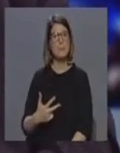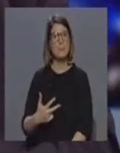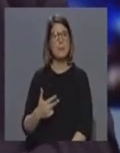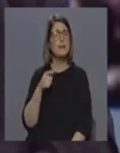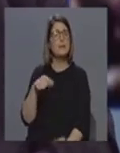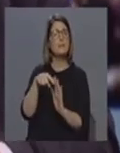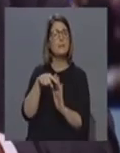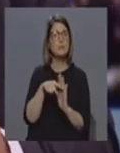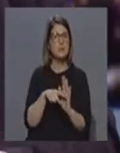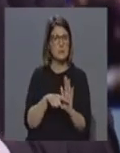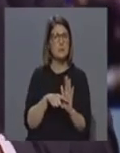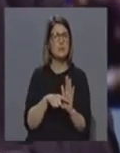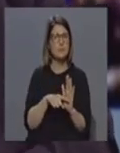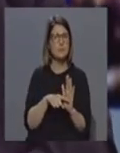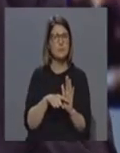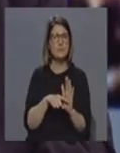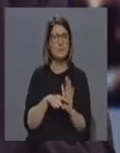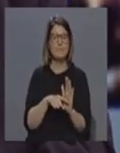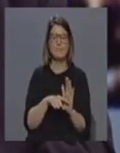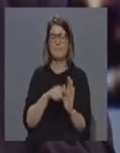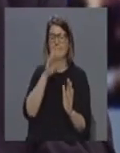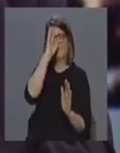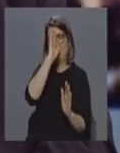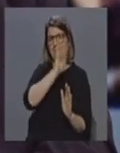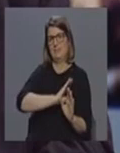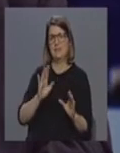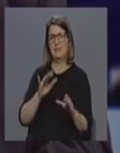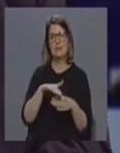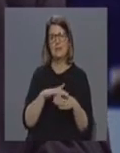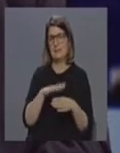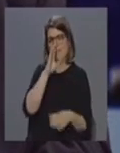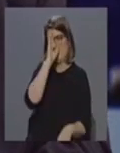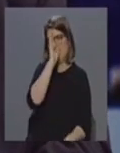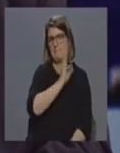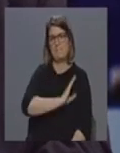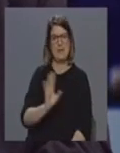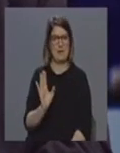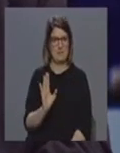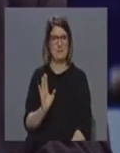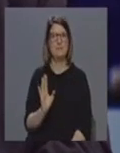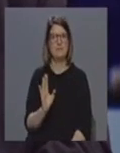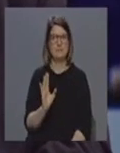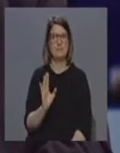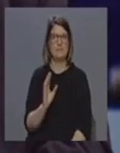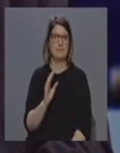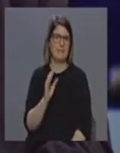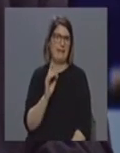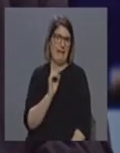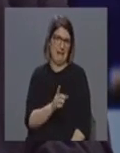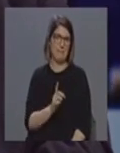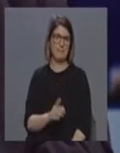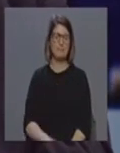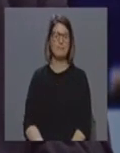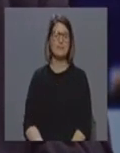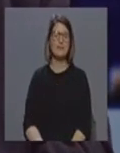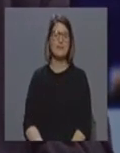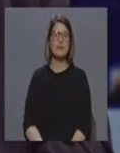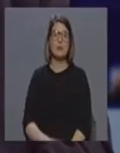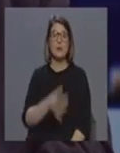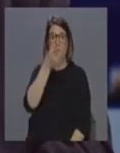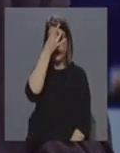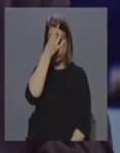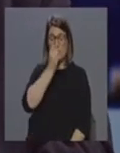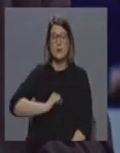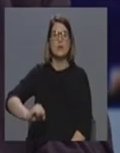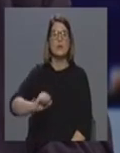que já se estava à espera com o evoluir da situação que teríamos que ir por aí. Na nossa opinião, o apoio